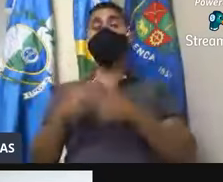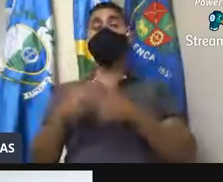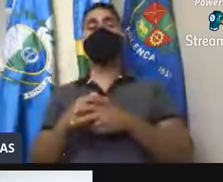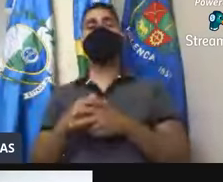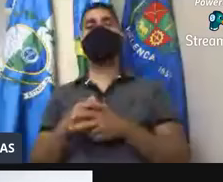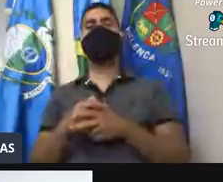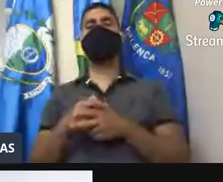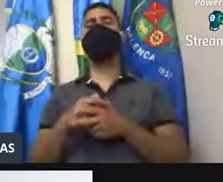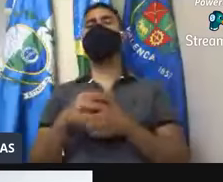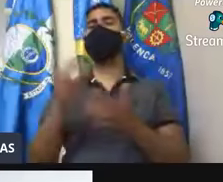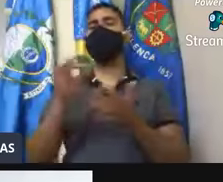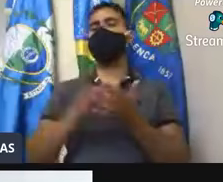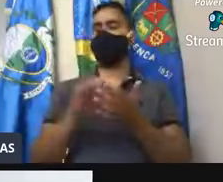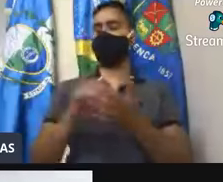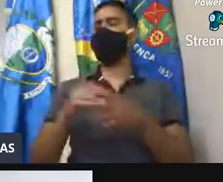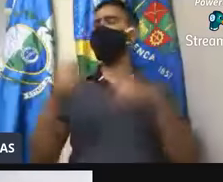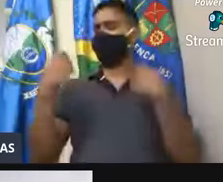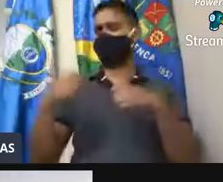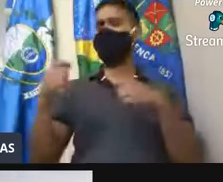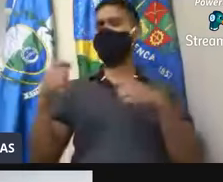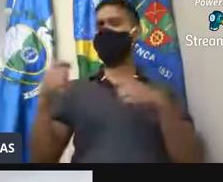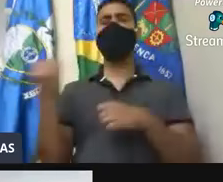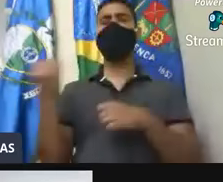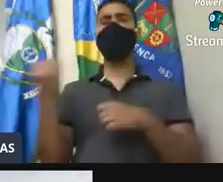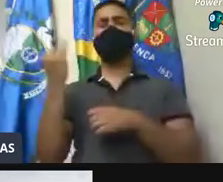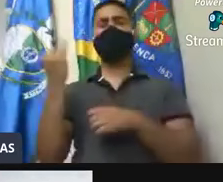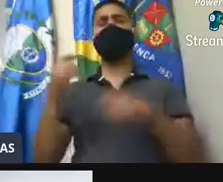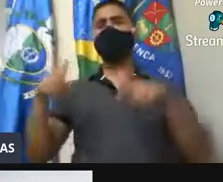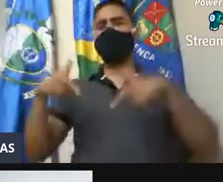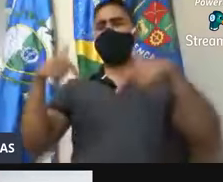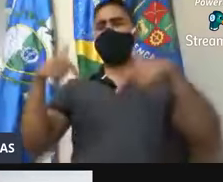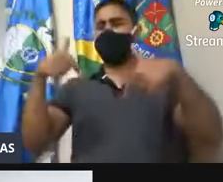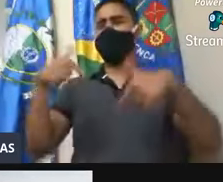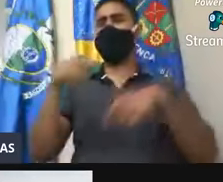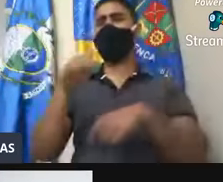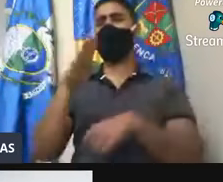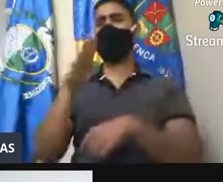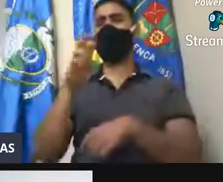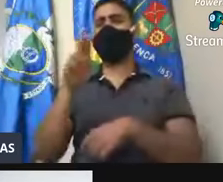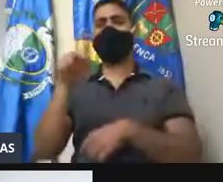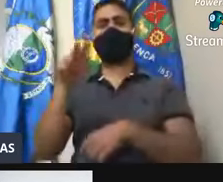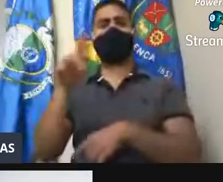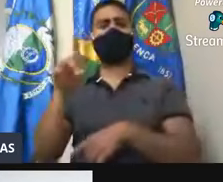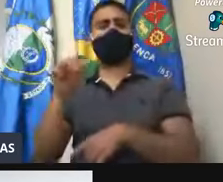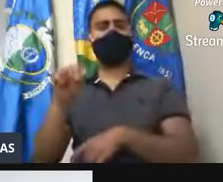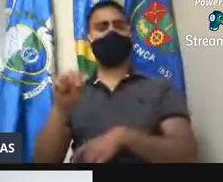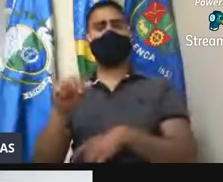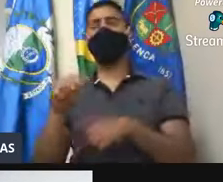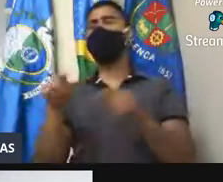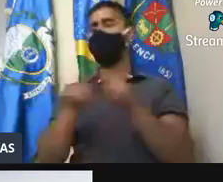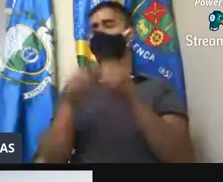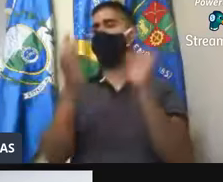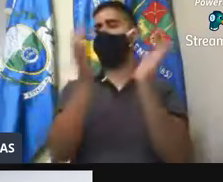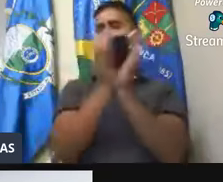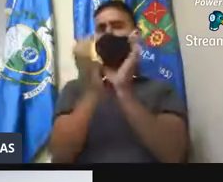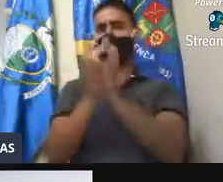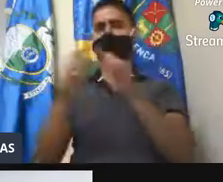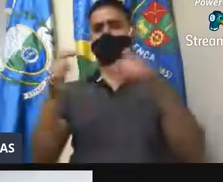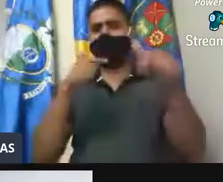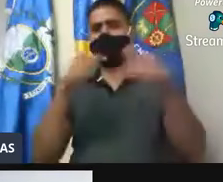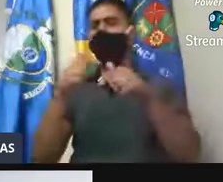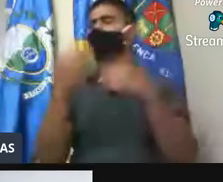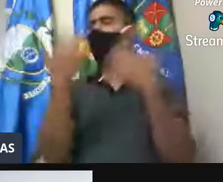Então, realmente é digno desse título honorífico. Parabéns, doutor Bernardo Pentre, o senhor merece. E a equipe toda que trabalhou. Vereador David,